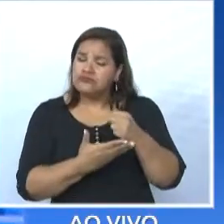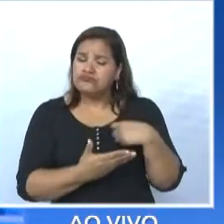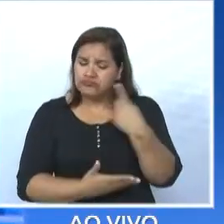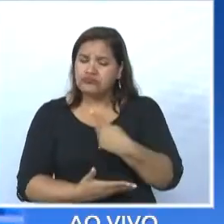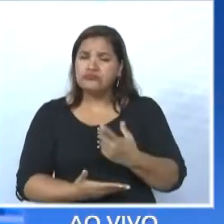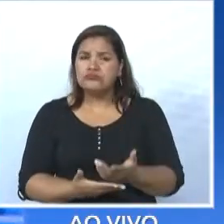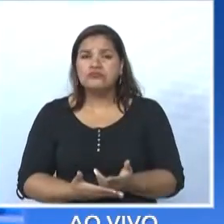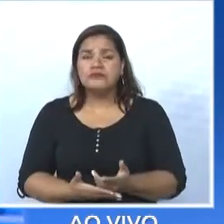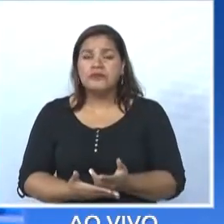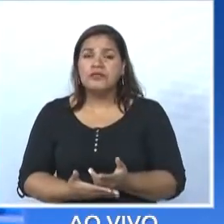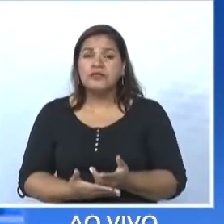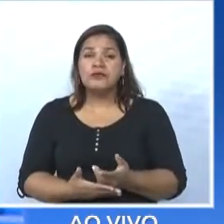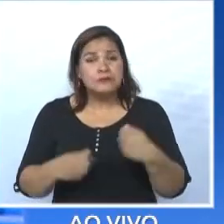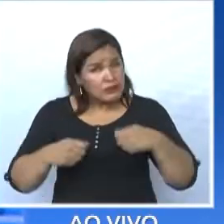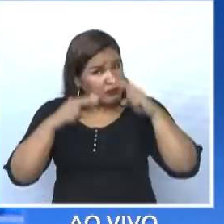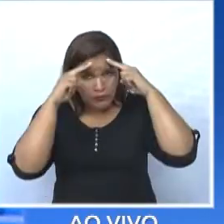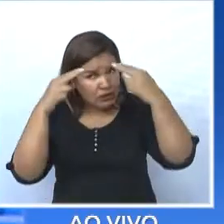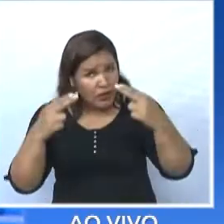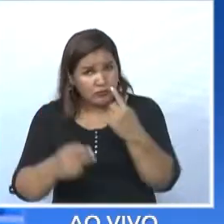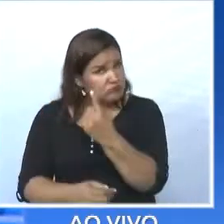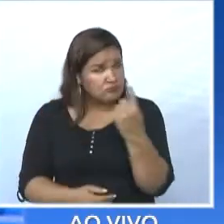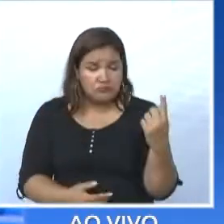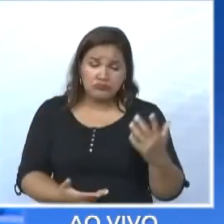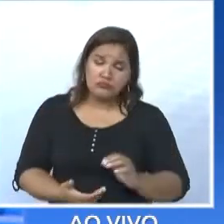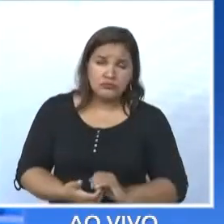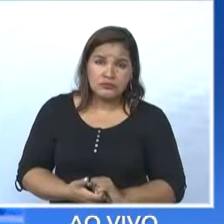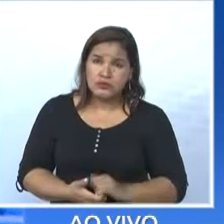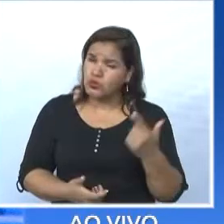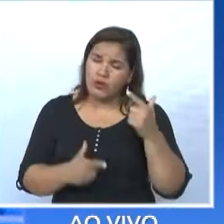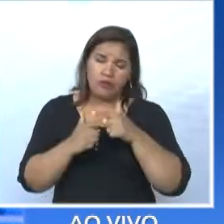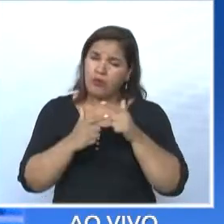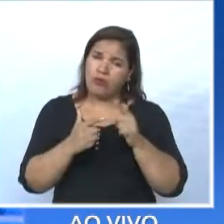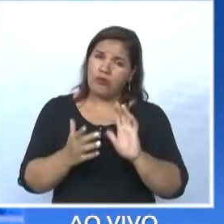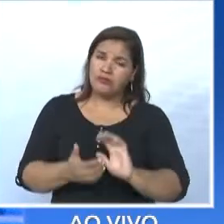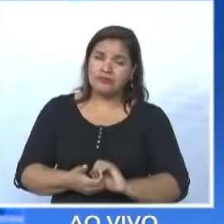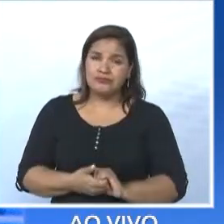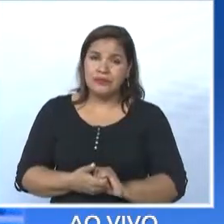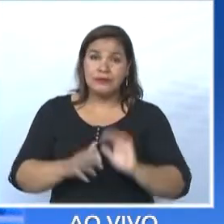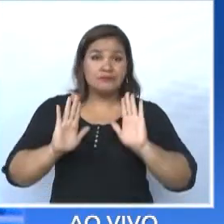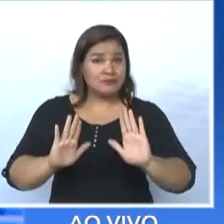a gente tem que respeitar cada um deles. Não tem problema nenhum. mas a chance